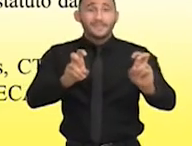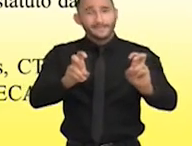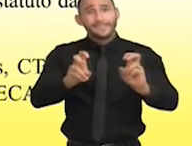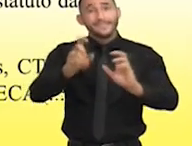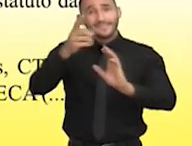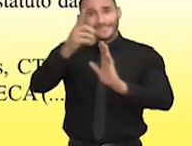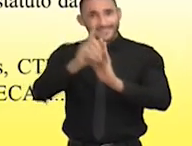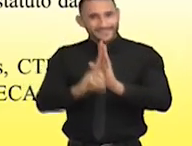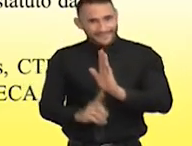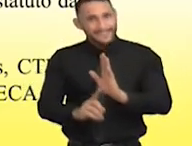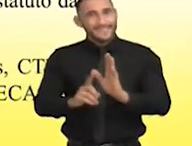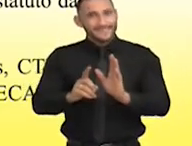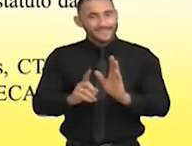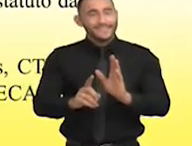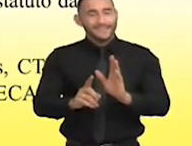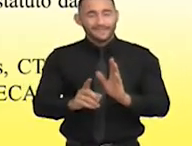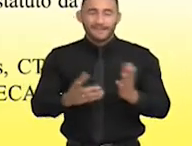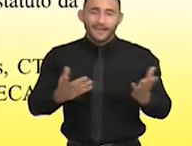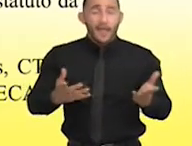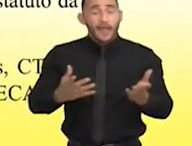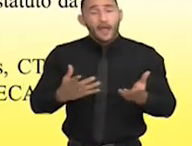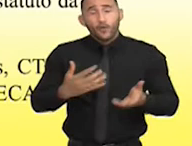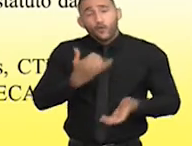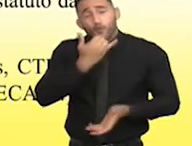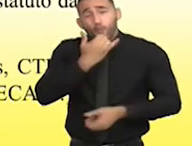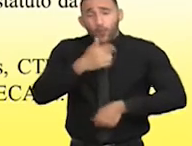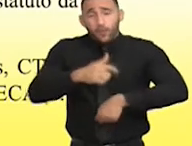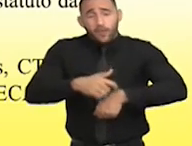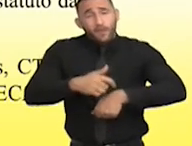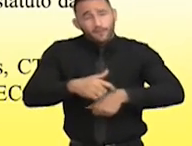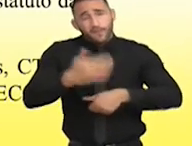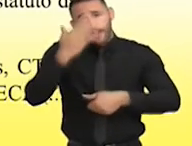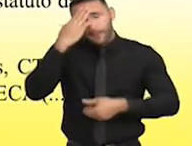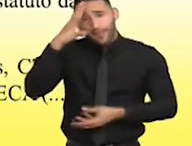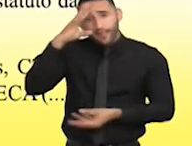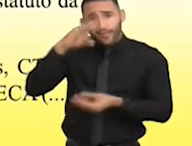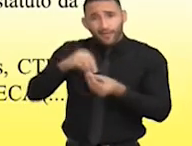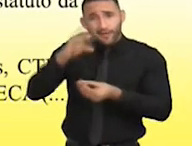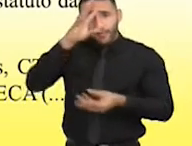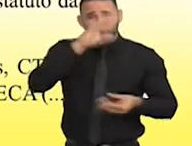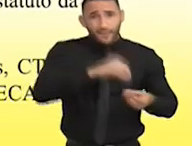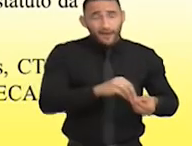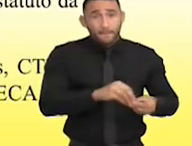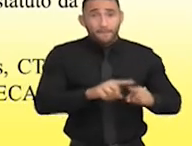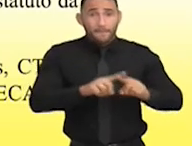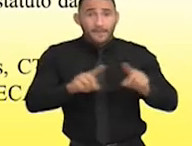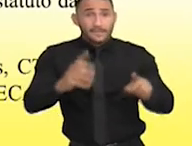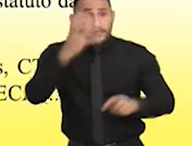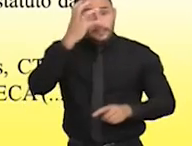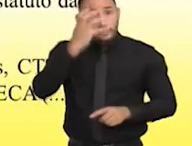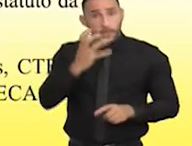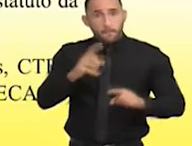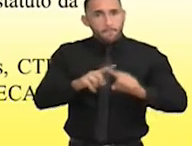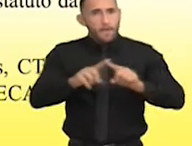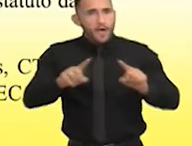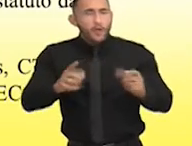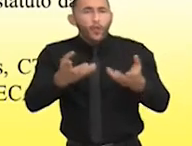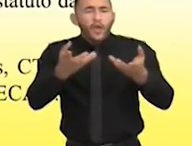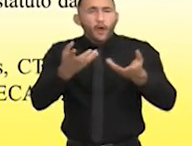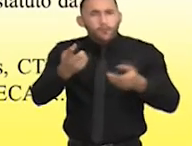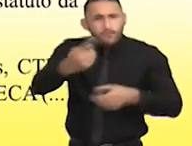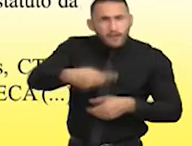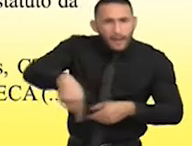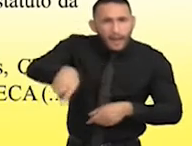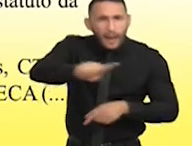tempo e precisaríamos de muito mais. Peço até um pouco de desculpa por essa celeridade no falar, mas apenas para clarear um